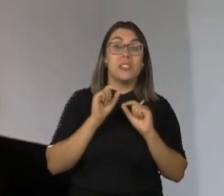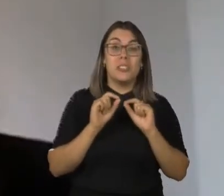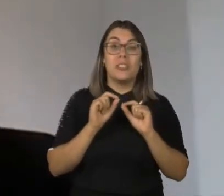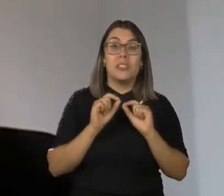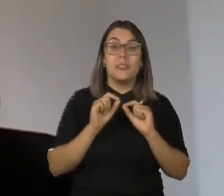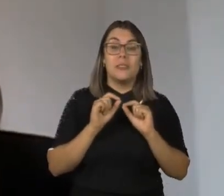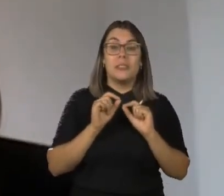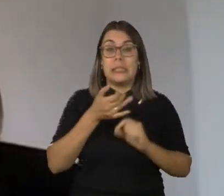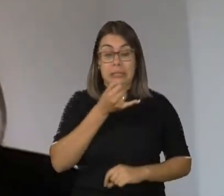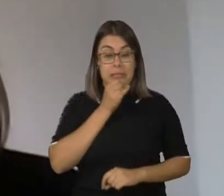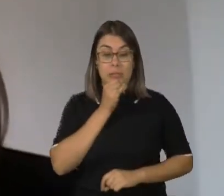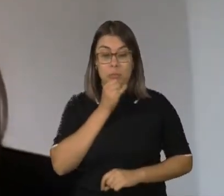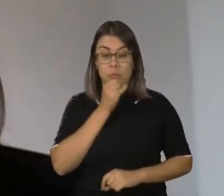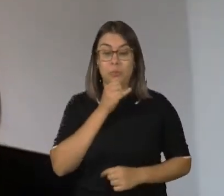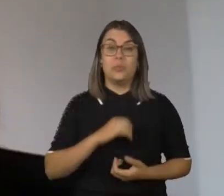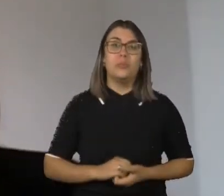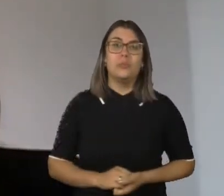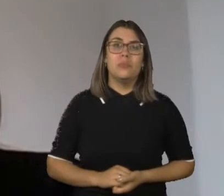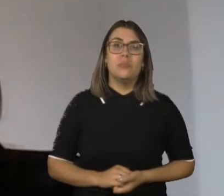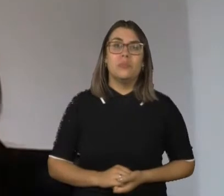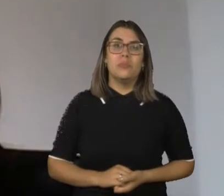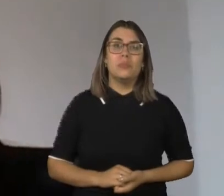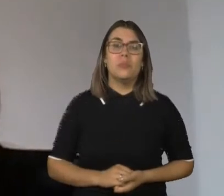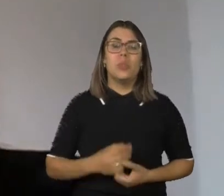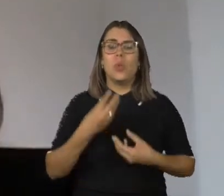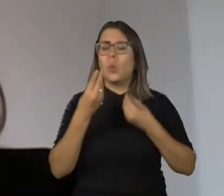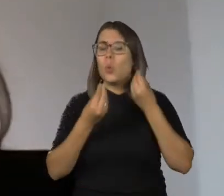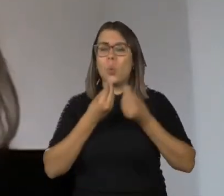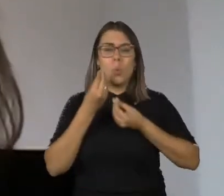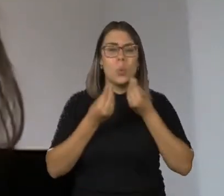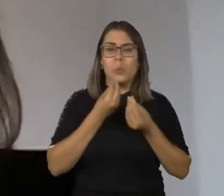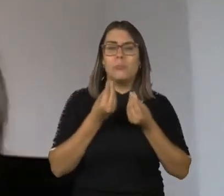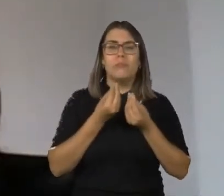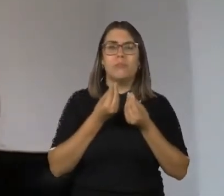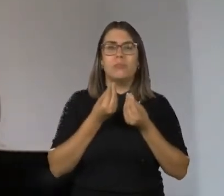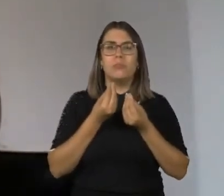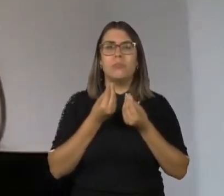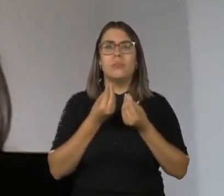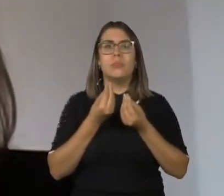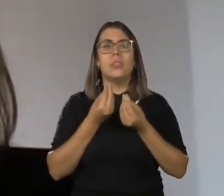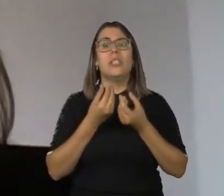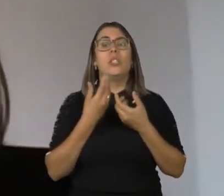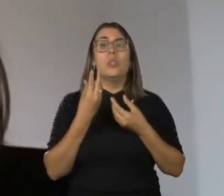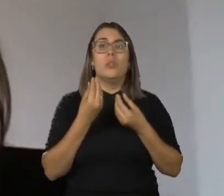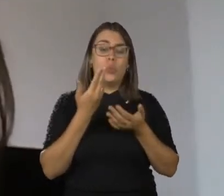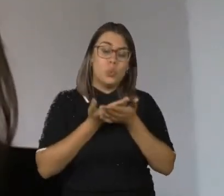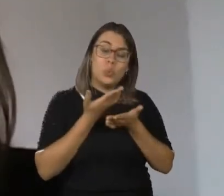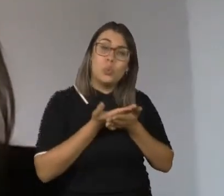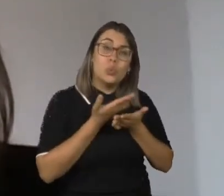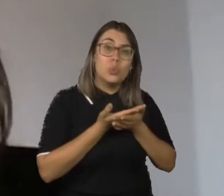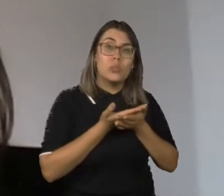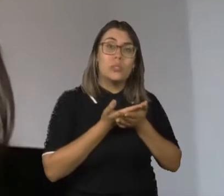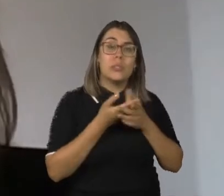poderíamos, por exemplo, perguntar em relação à etiologia da síndrome para a genética, os estudos